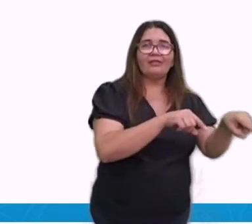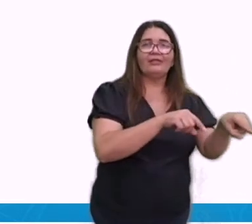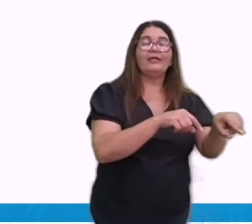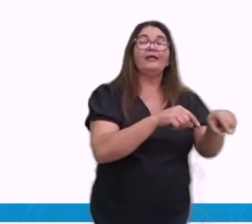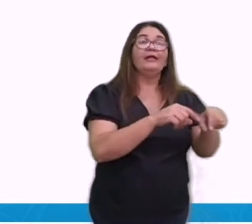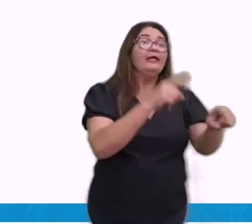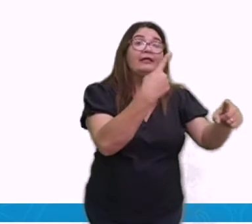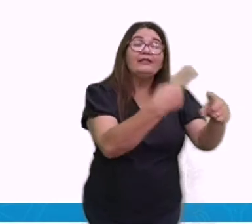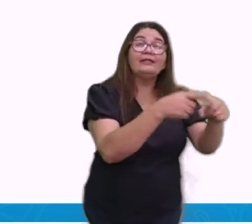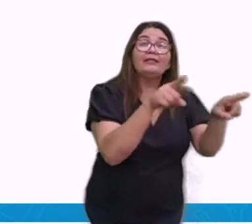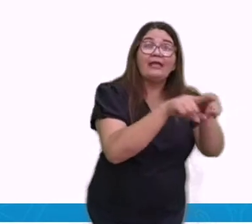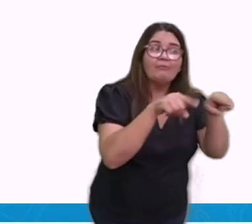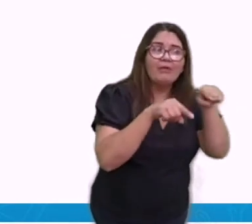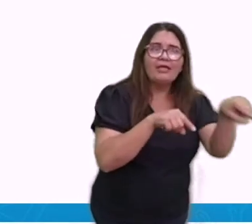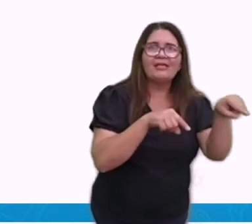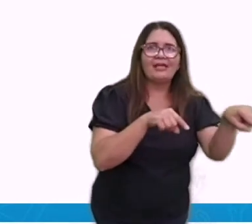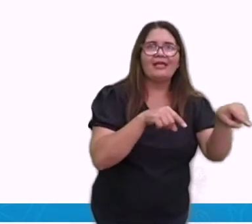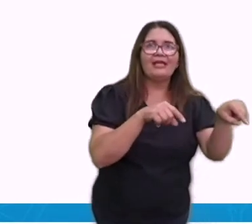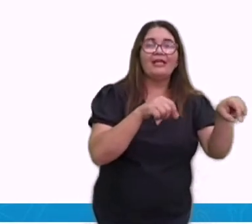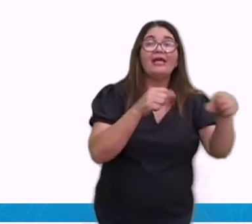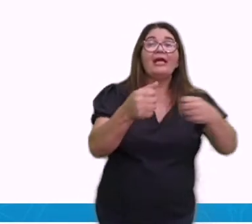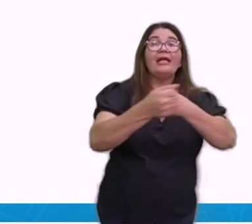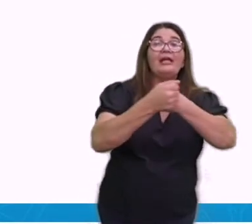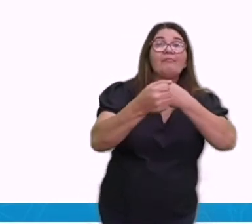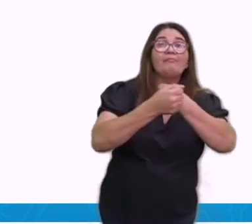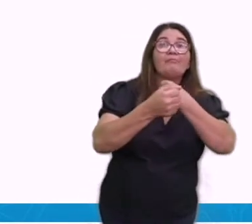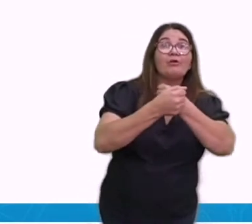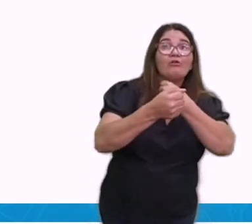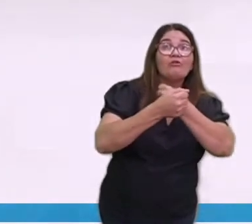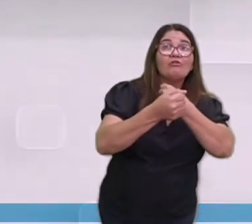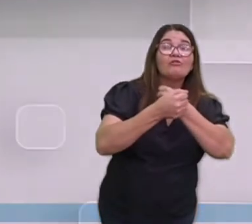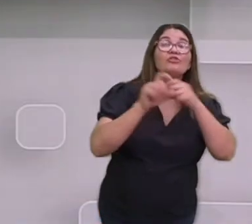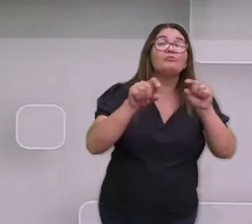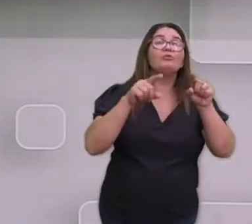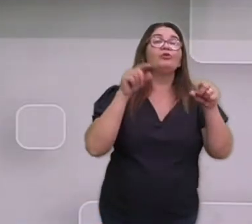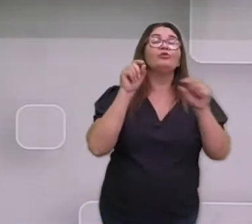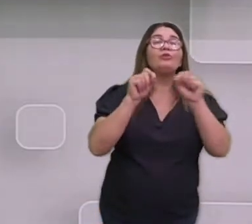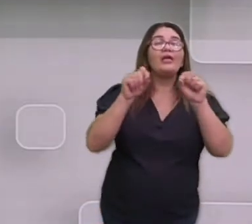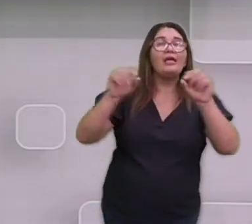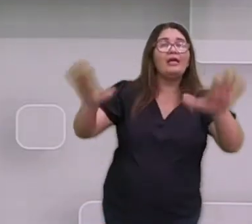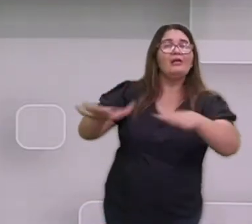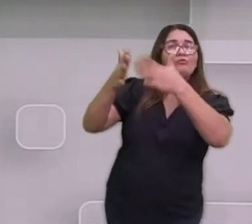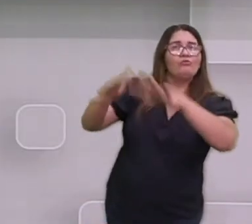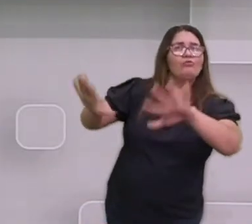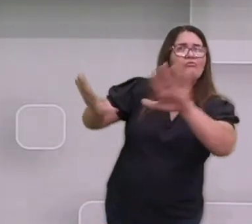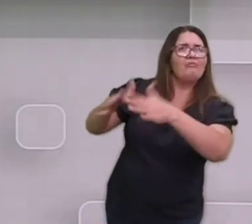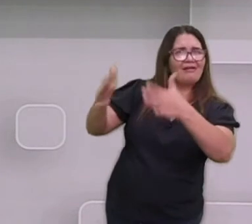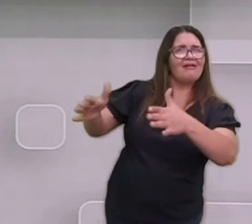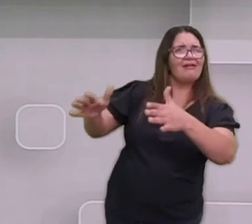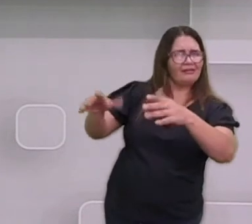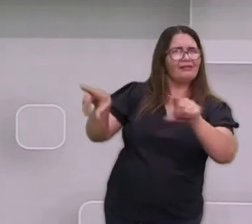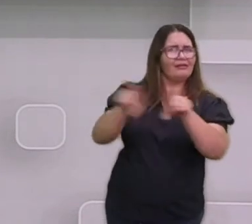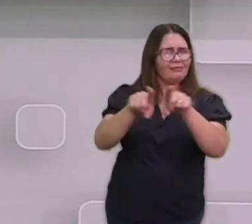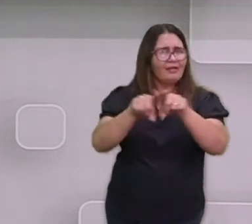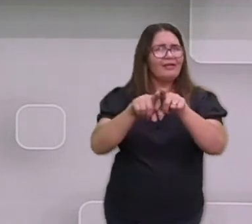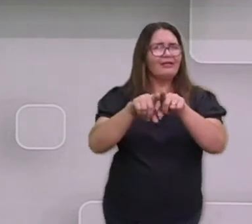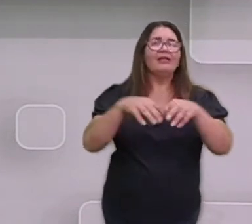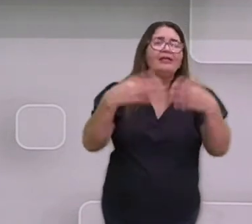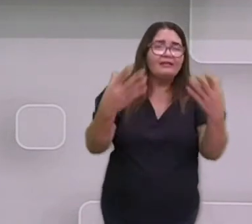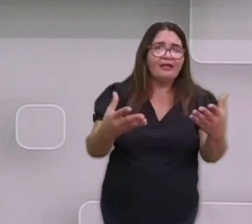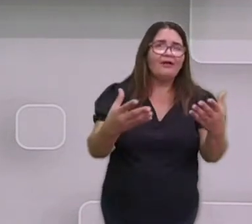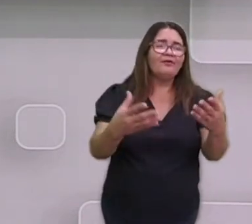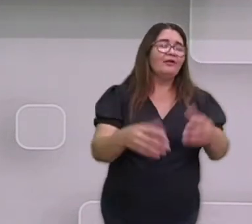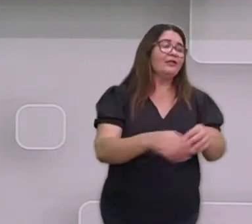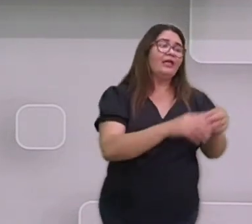uma diferença na região nordeste. Na região nordeste, gente tem regiões muito secas e regiões que chovem muito. Então, tem